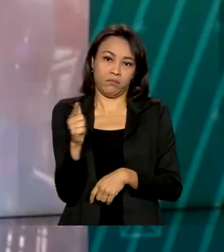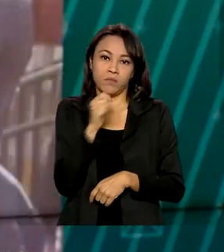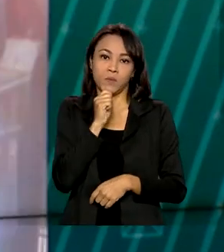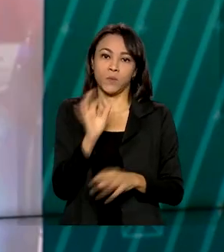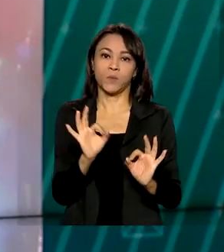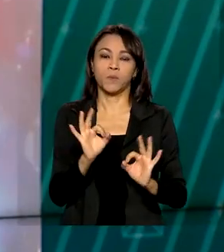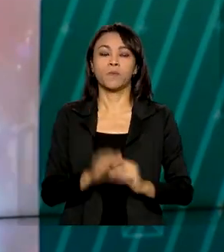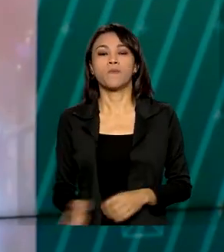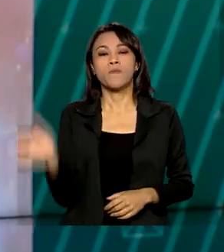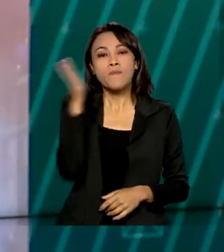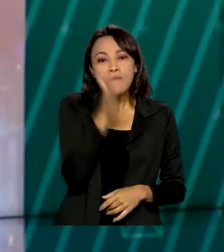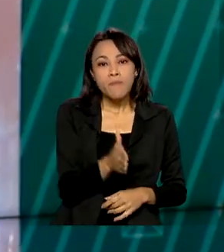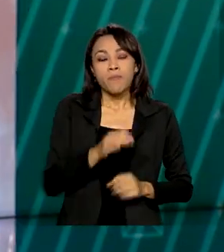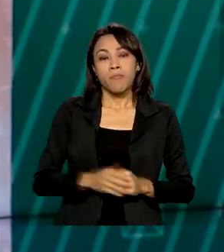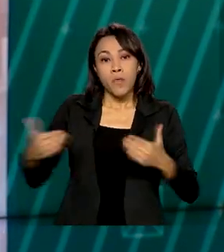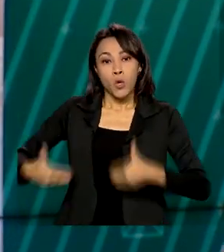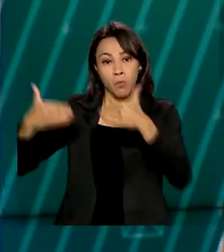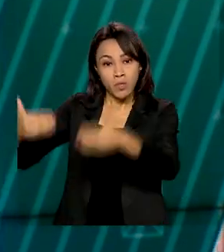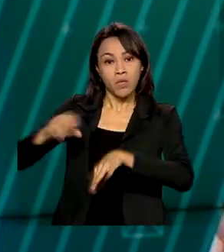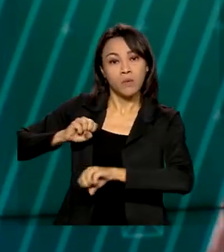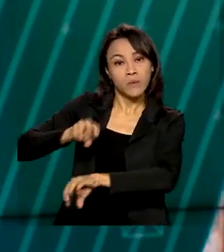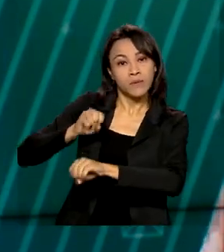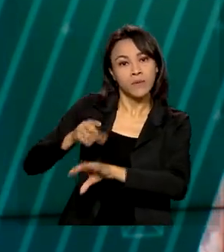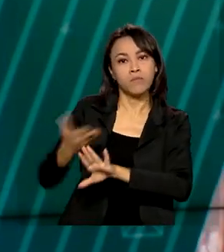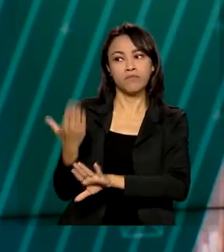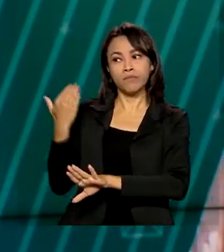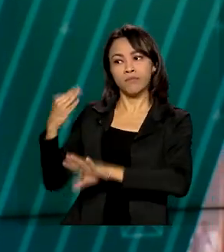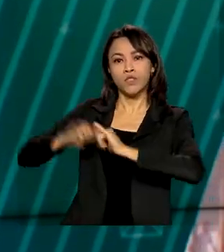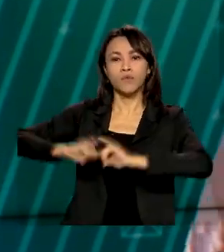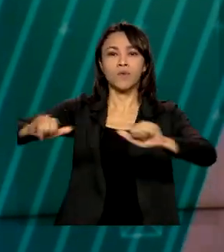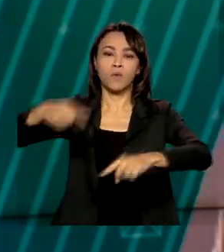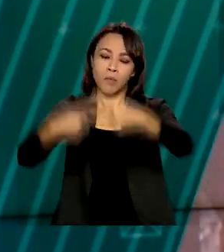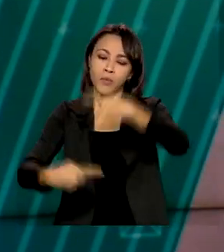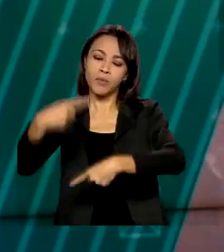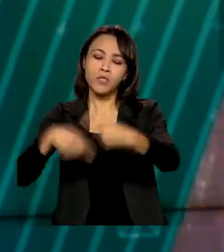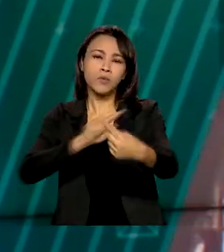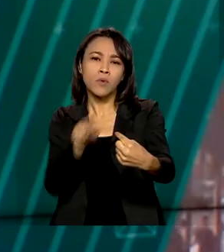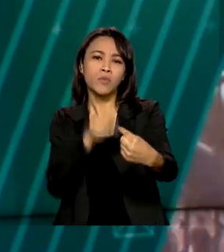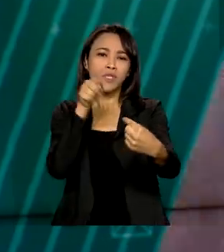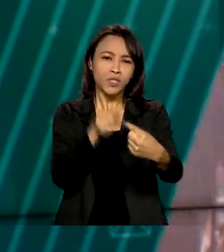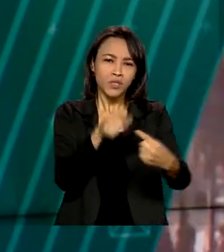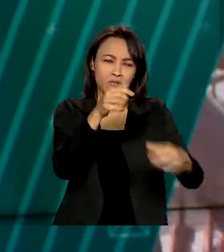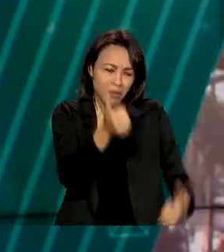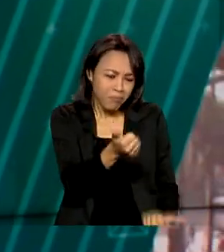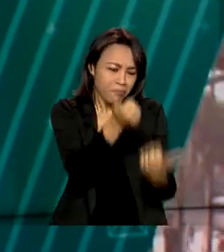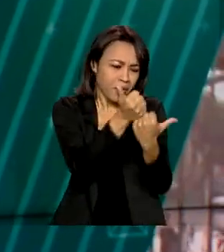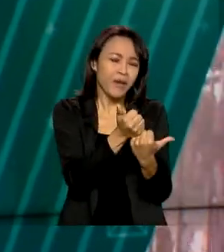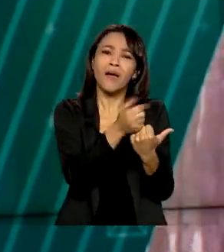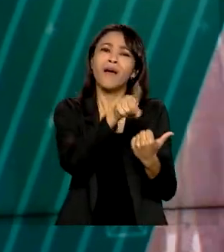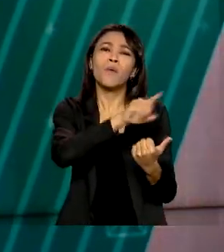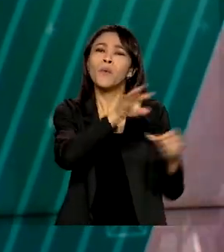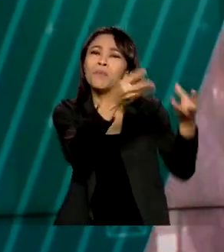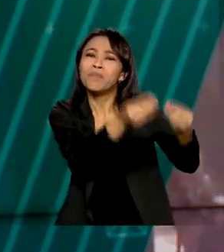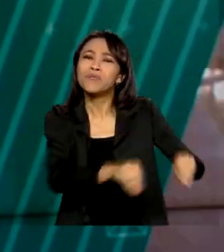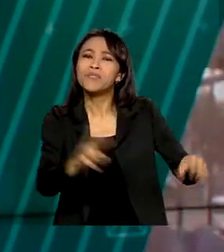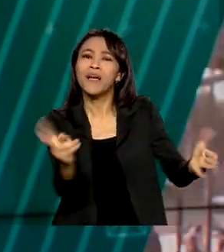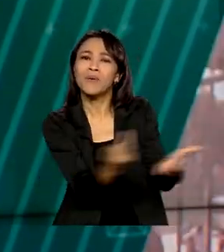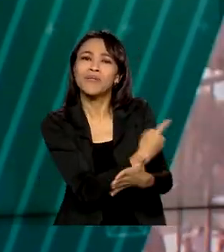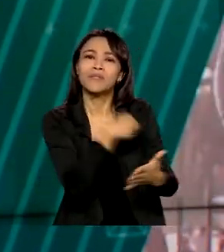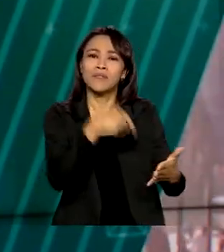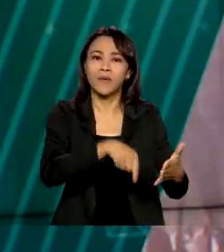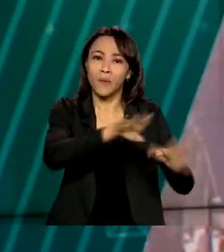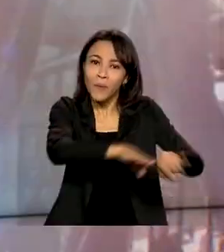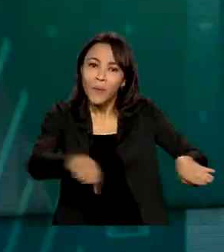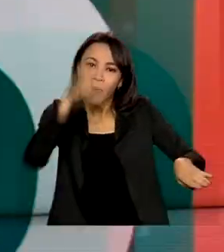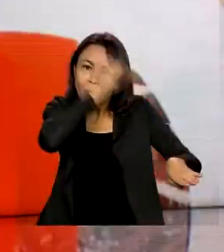O Ministério da Educação lançou uma política nacional para recuperar a aprendizagem que foi prejudicada pela pandemia. A orientação